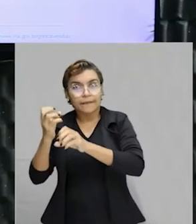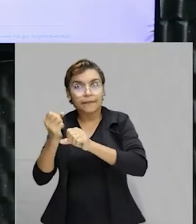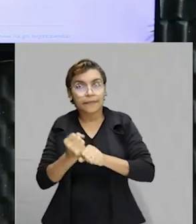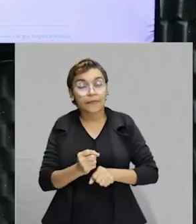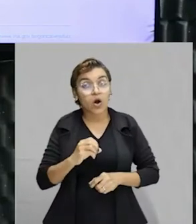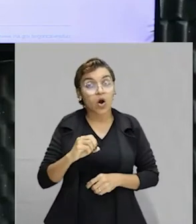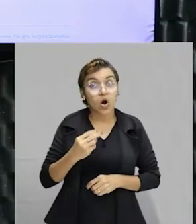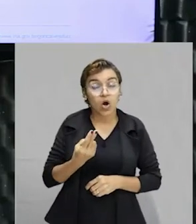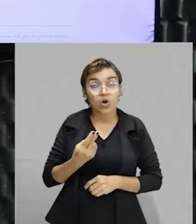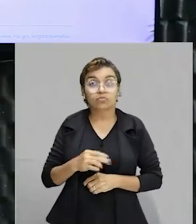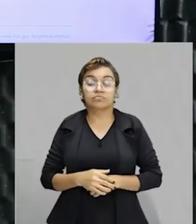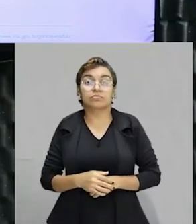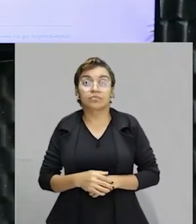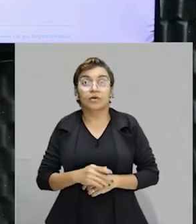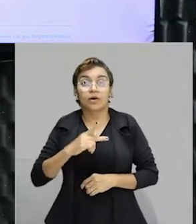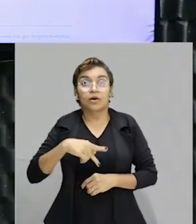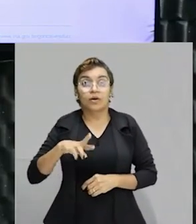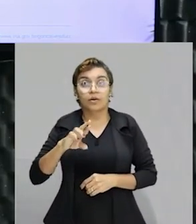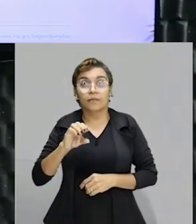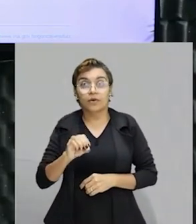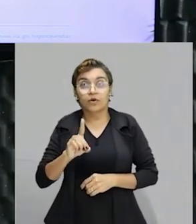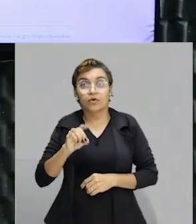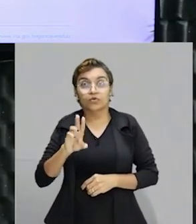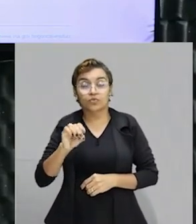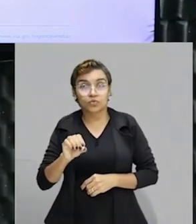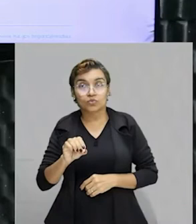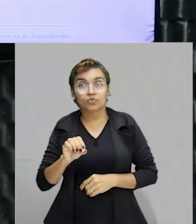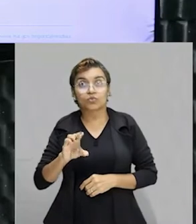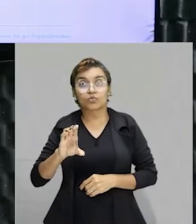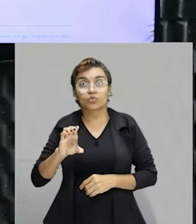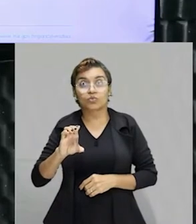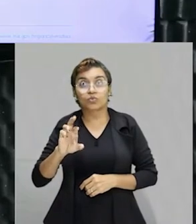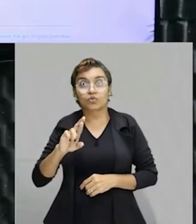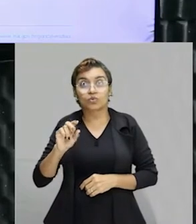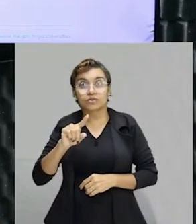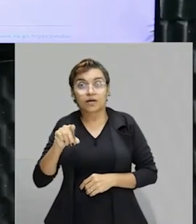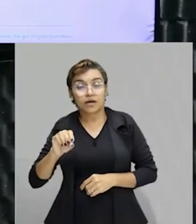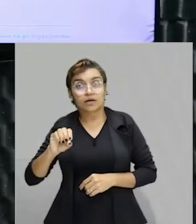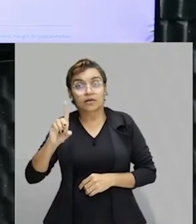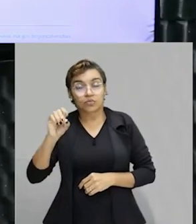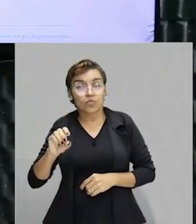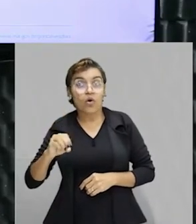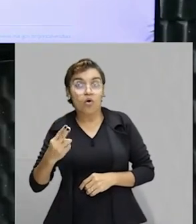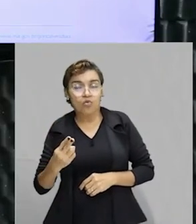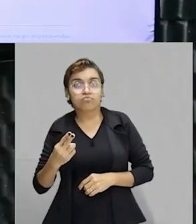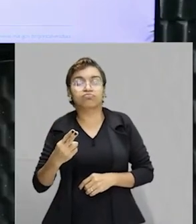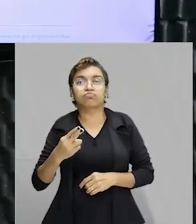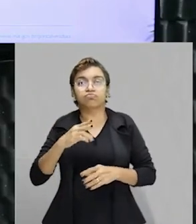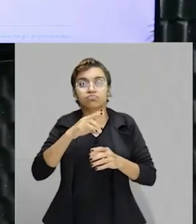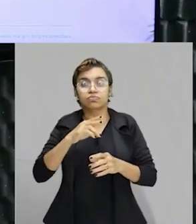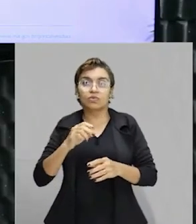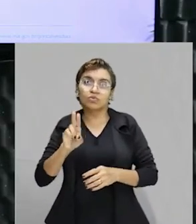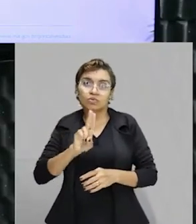pode ser chamada de produto cruzado, ou simplesmente multiplicação em X. O fato é que de qualquer dessas